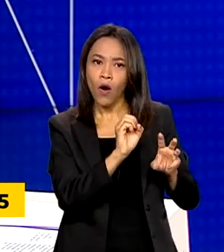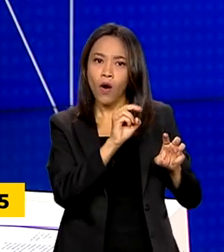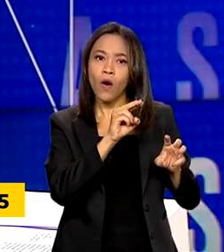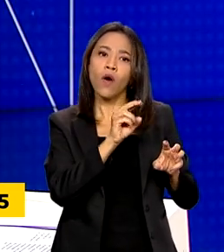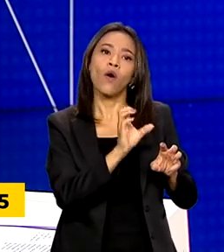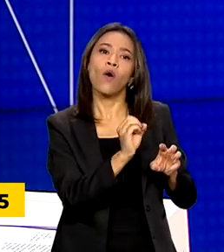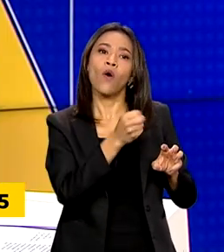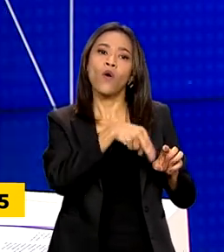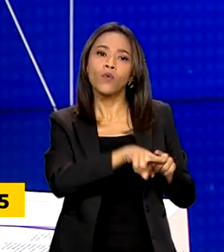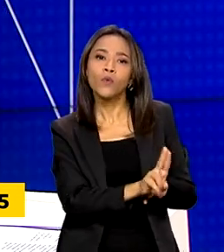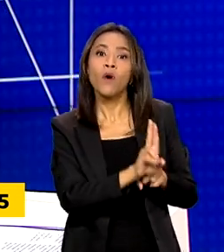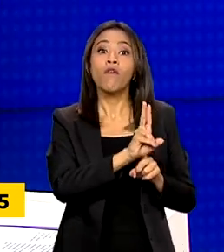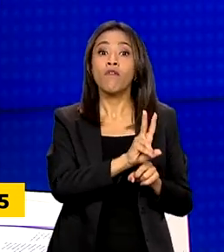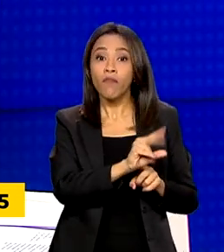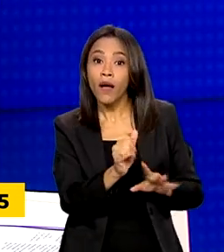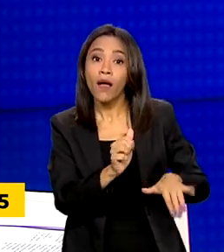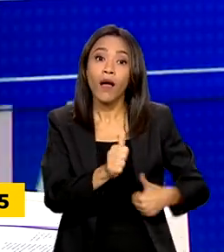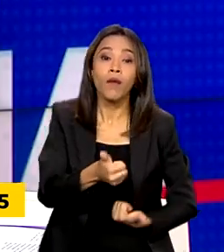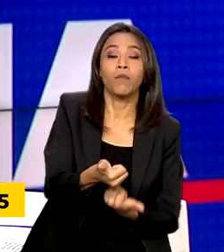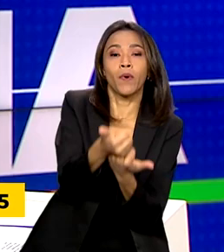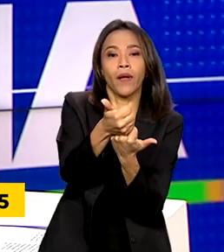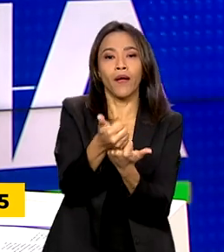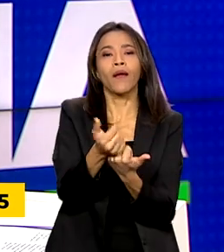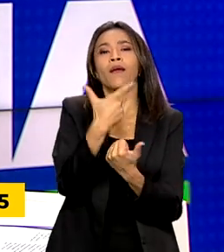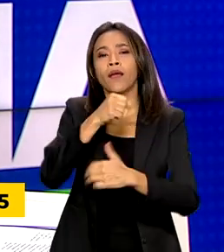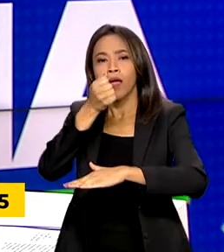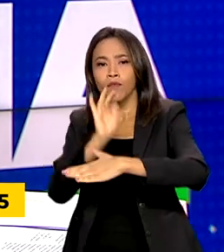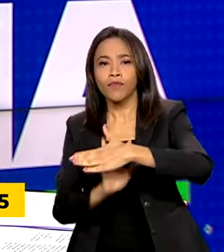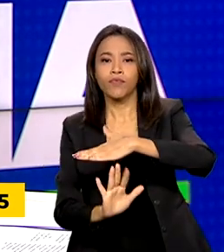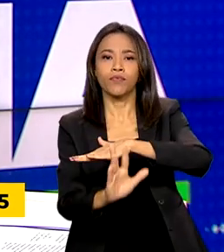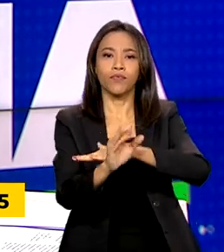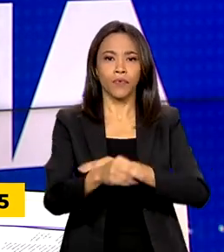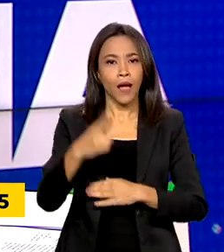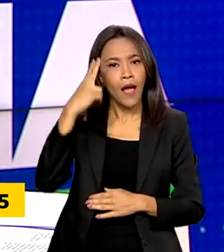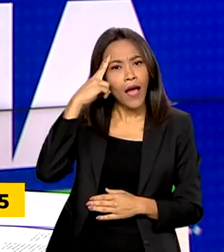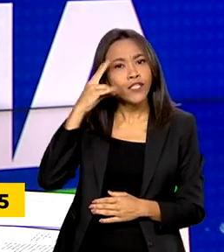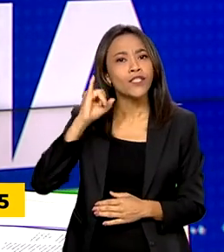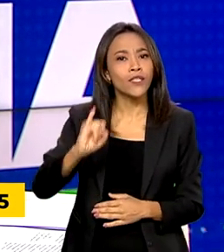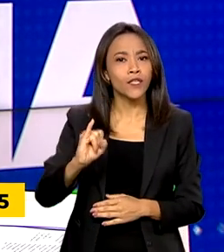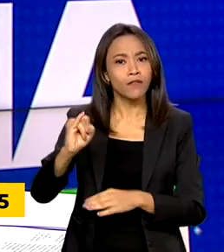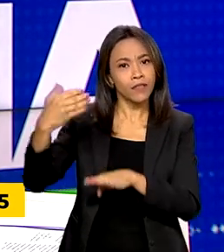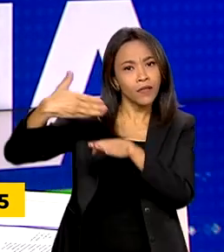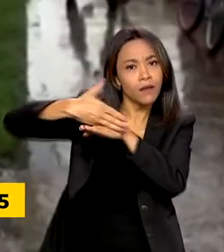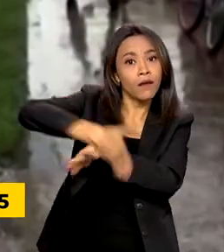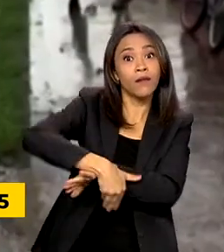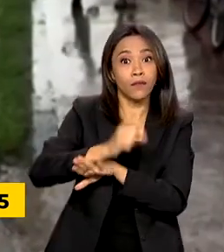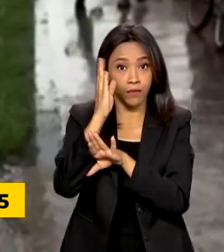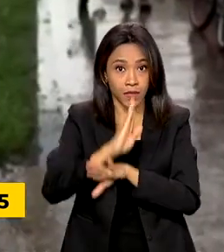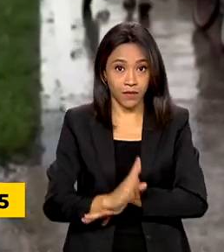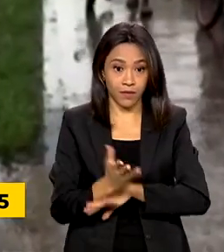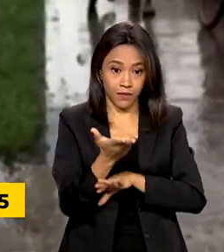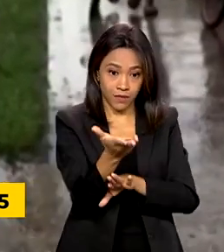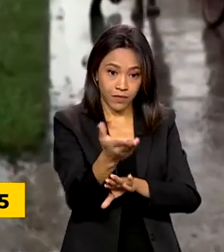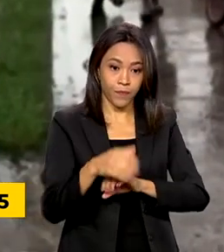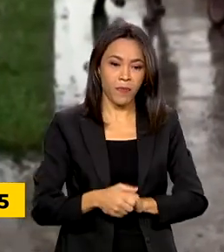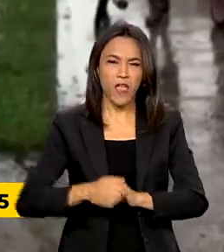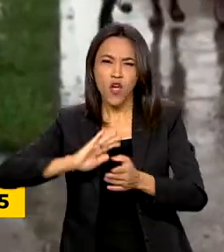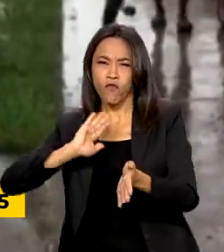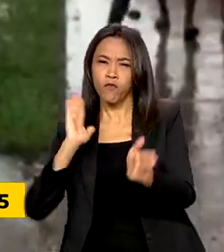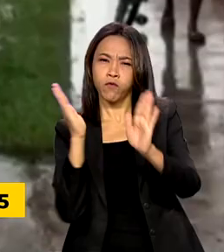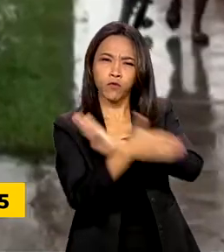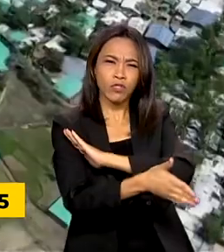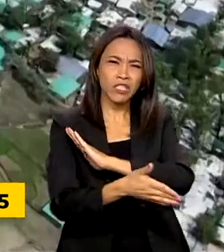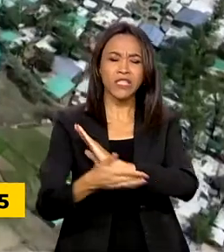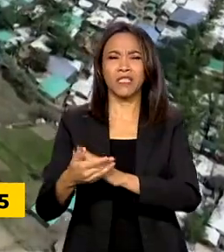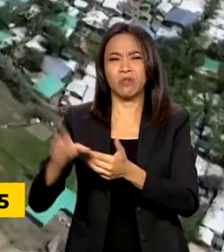acolhimento e integração de refugiados haitianos que chegam diariamente ao Brasil. Para fugir da crise